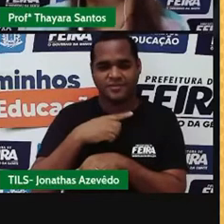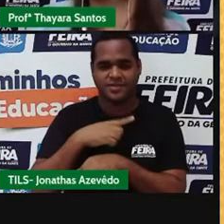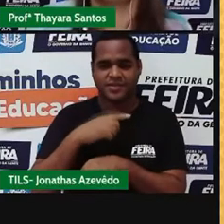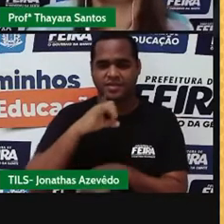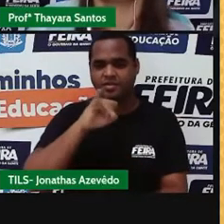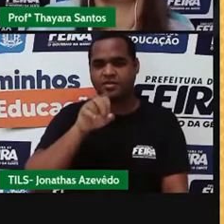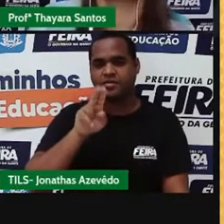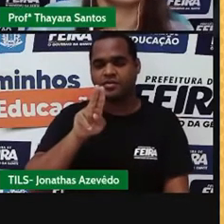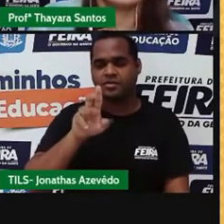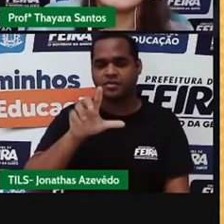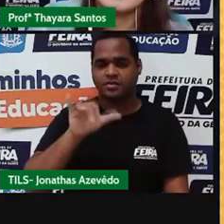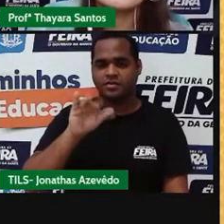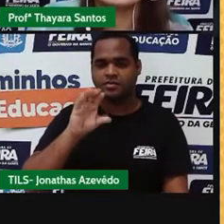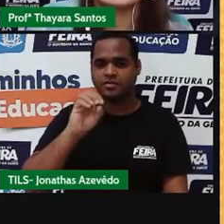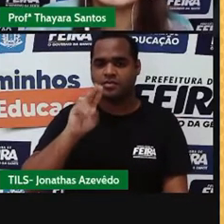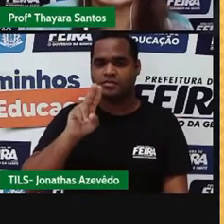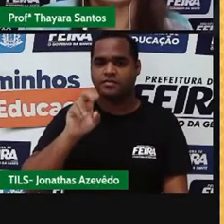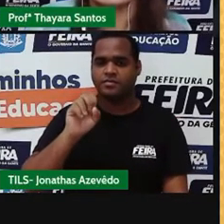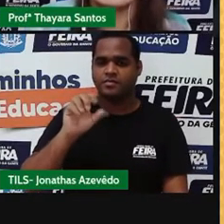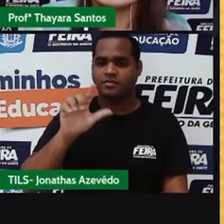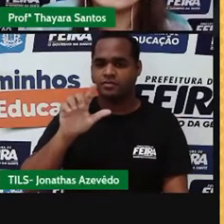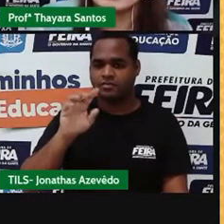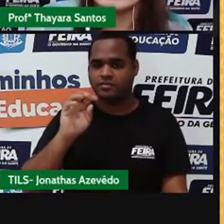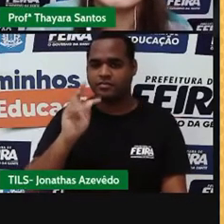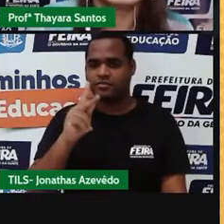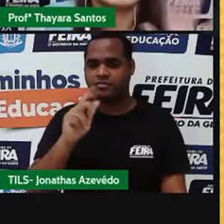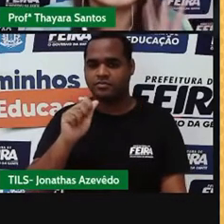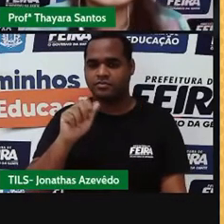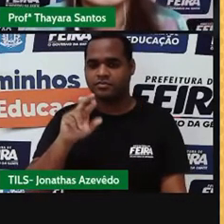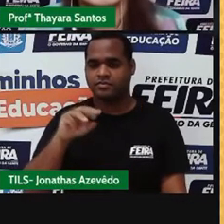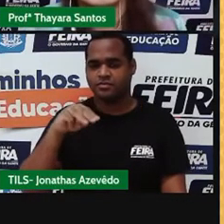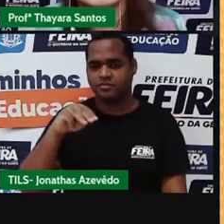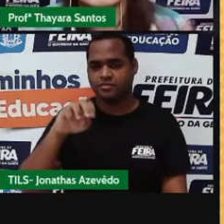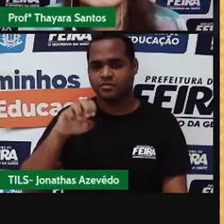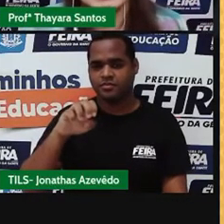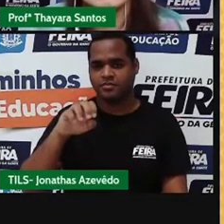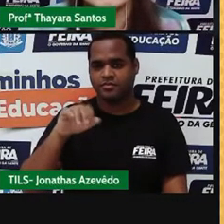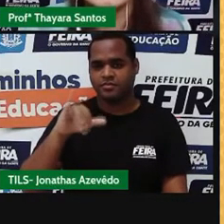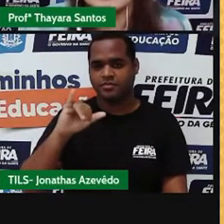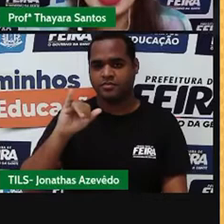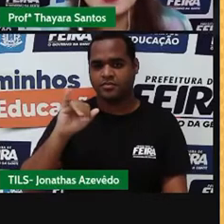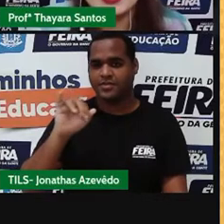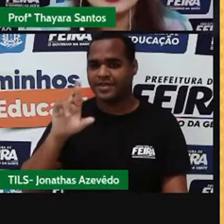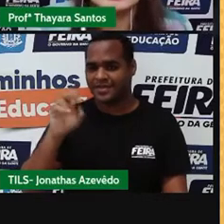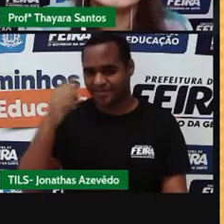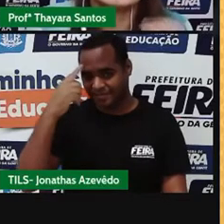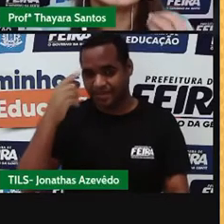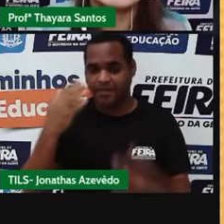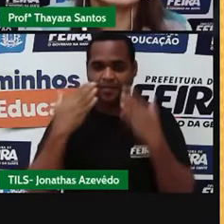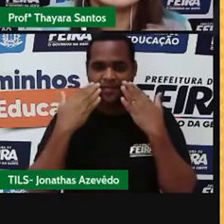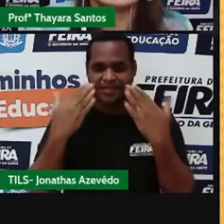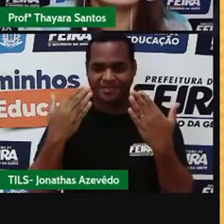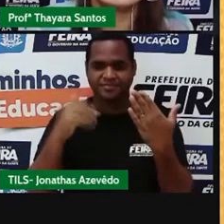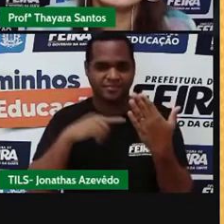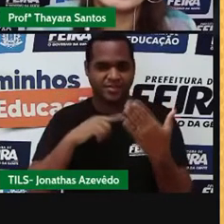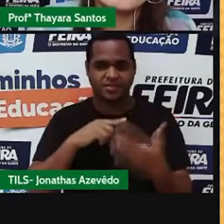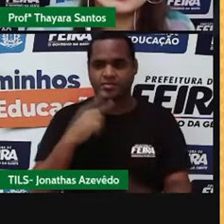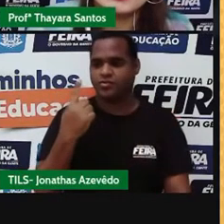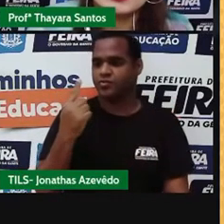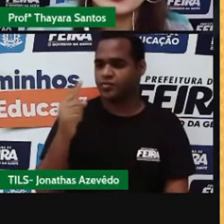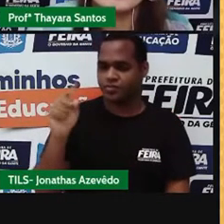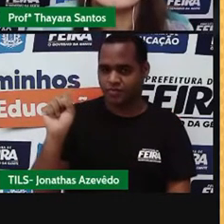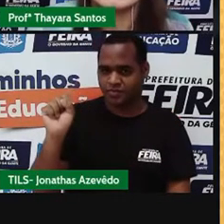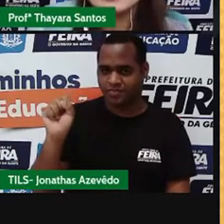Julius Lothar Meyer. Então como eu já falei, na tabela periódica a gente tem 118